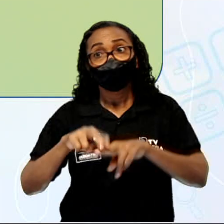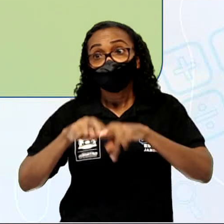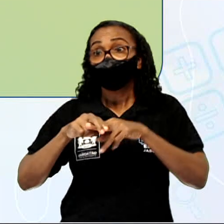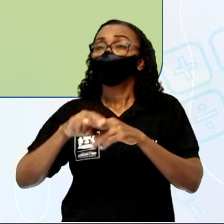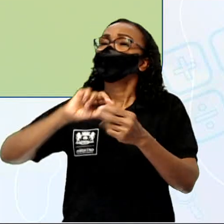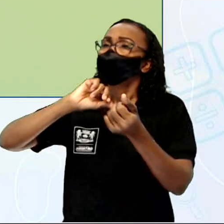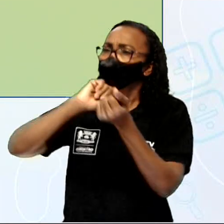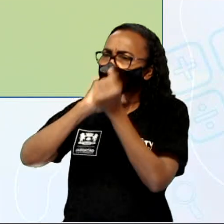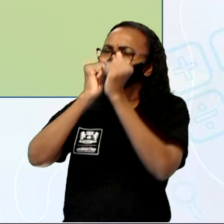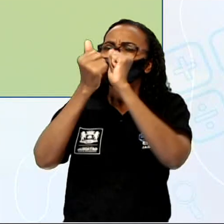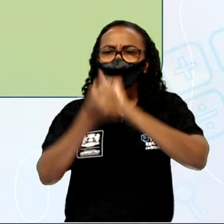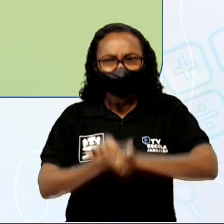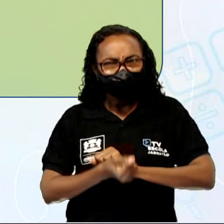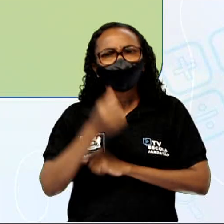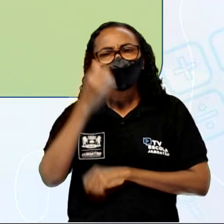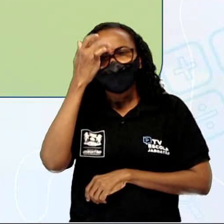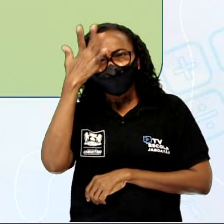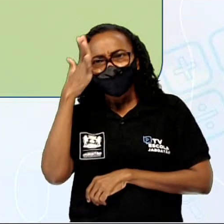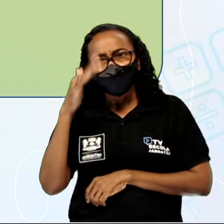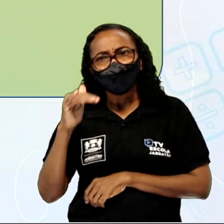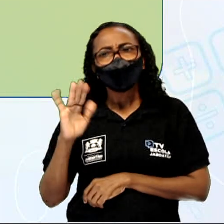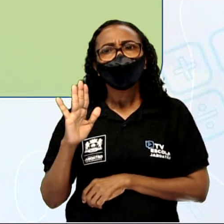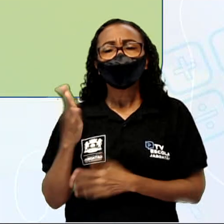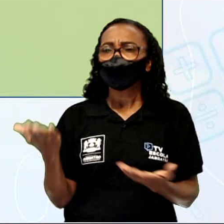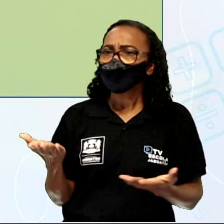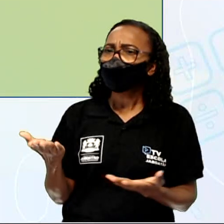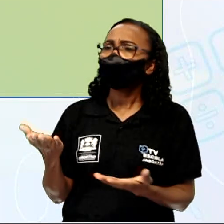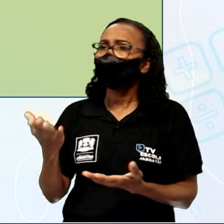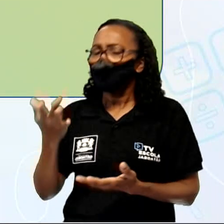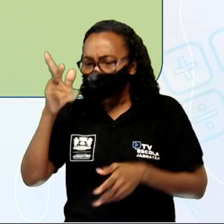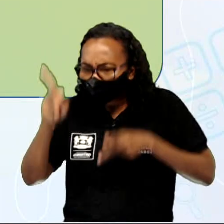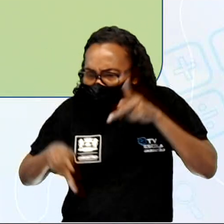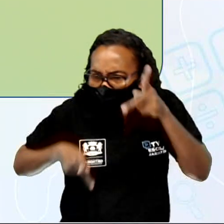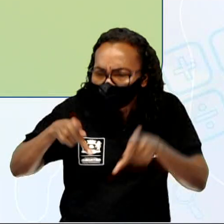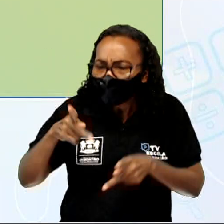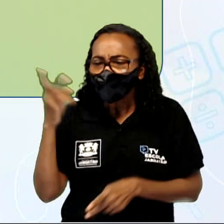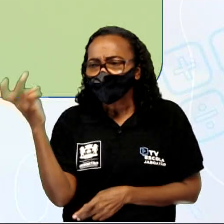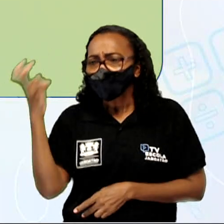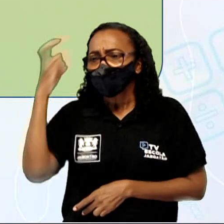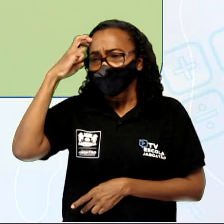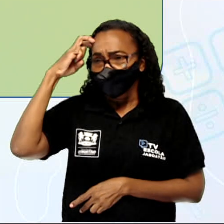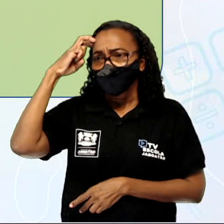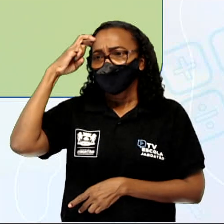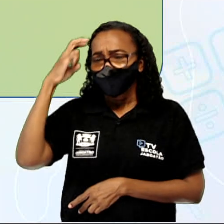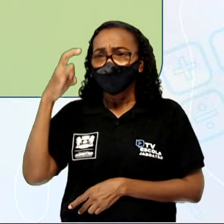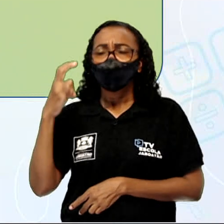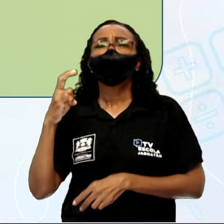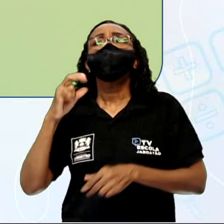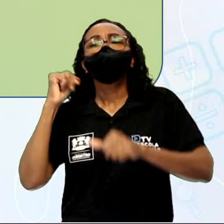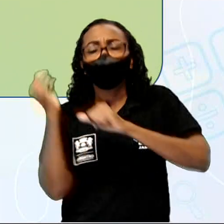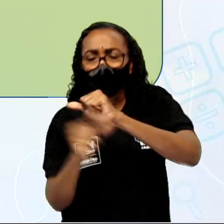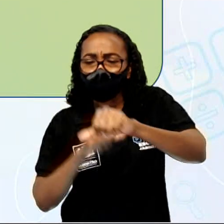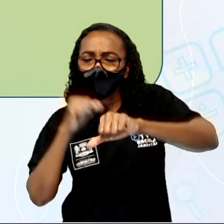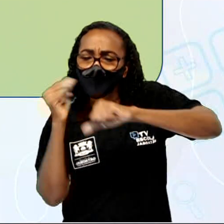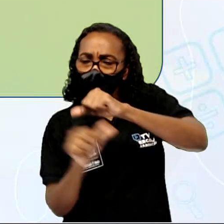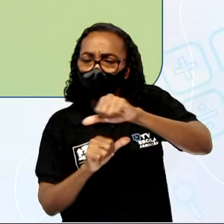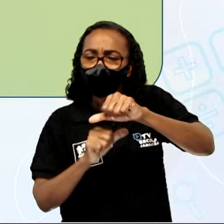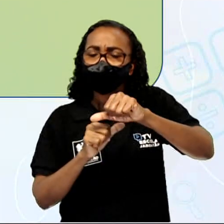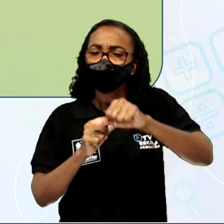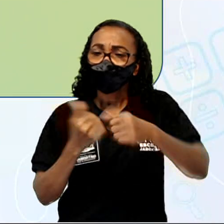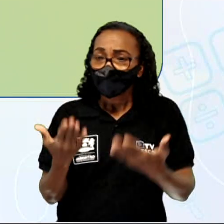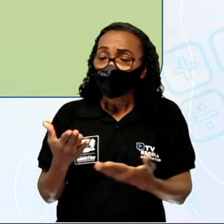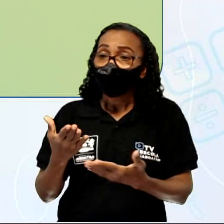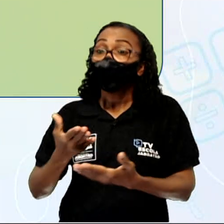facilidade. De acordo com os povos, com suas culturas, elas foram sendo modificadas. Ao